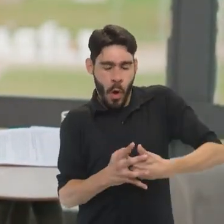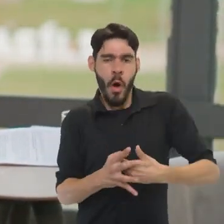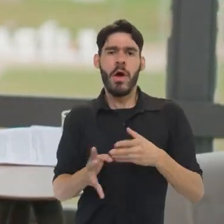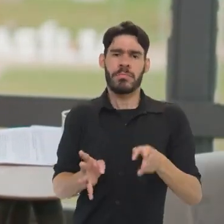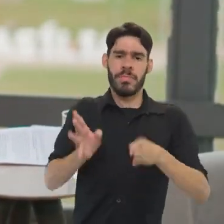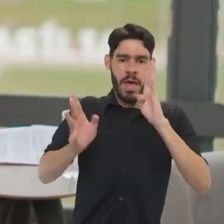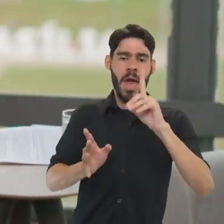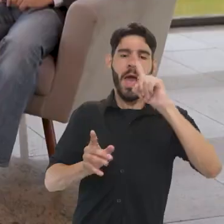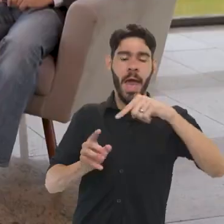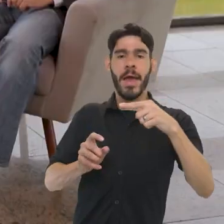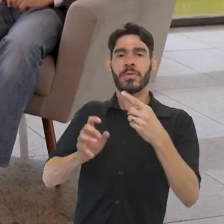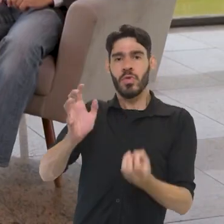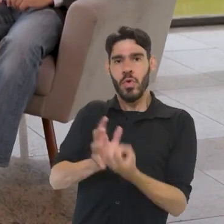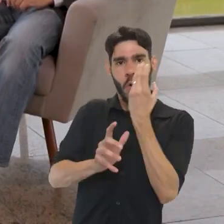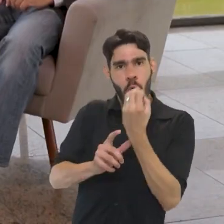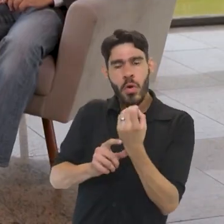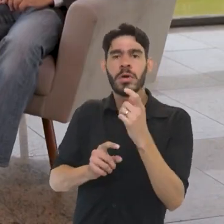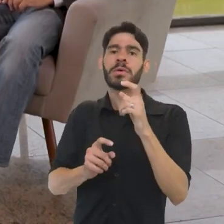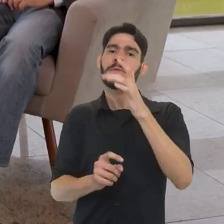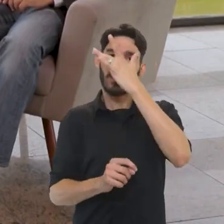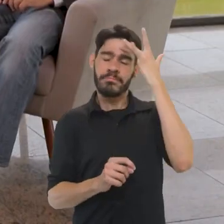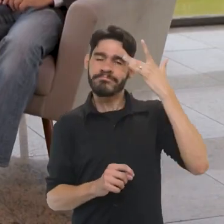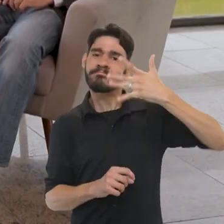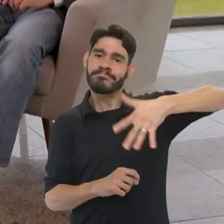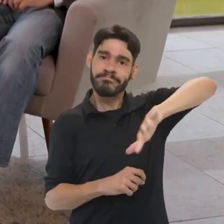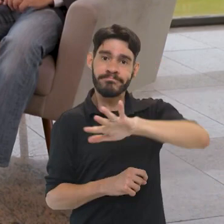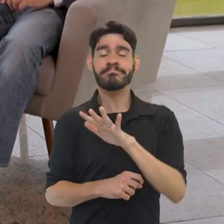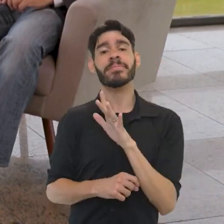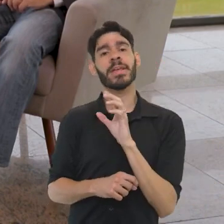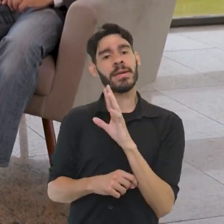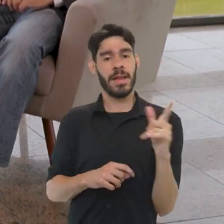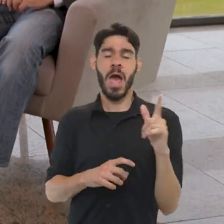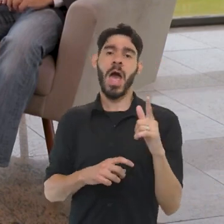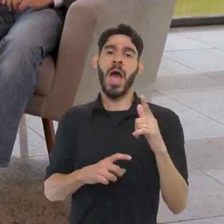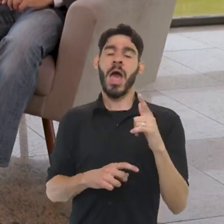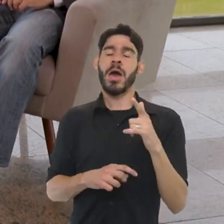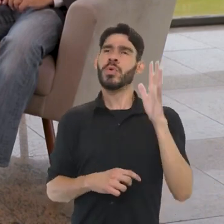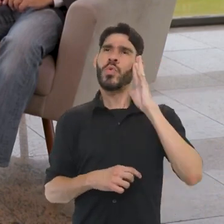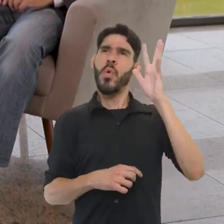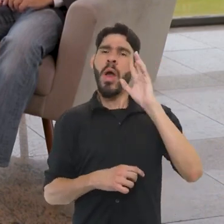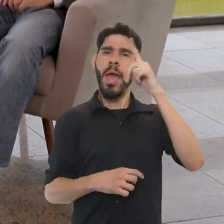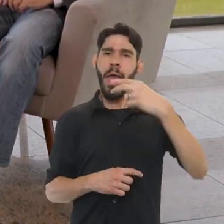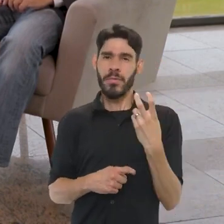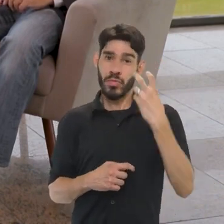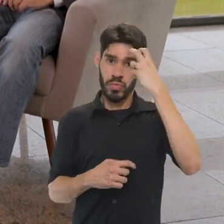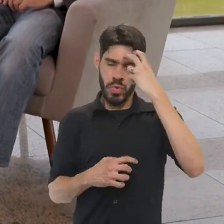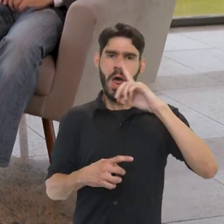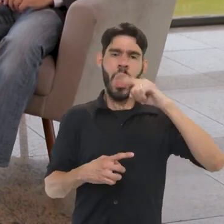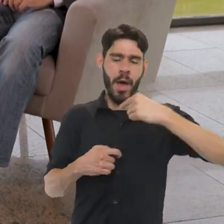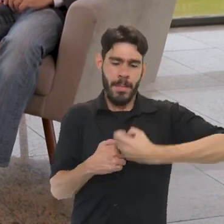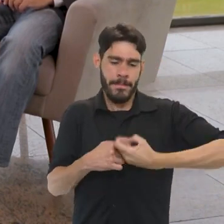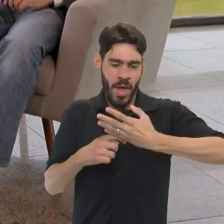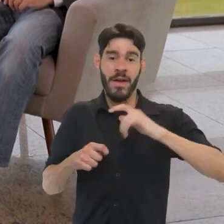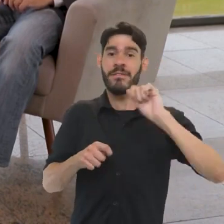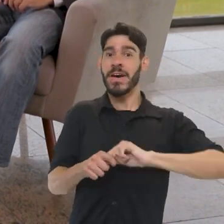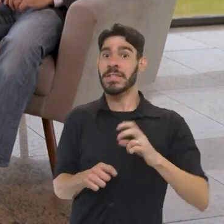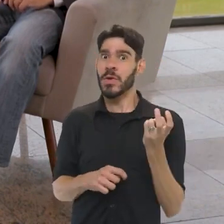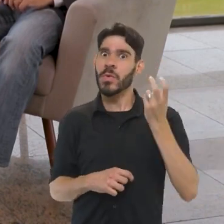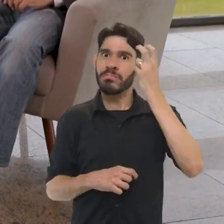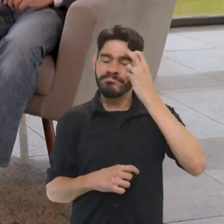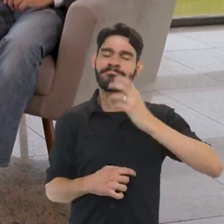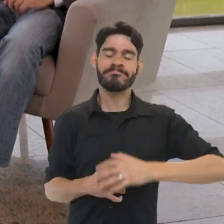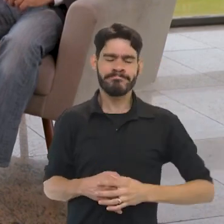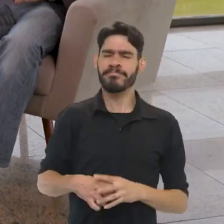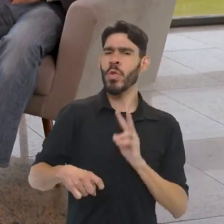Mesmo as edificações são fruto da construção das pessoas. E, obviamente, o imaterial é a expressão humana no fazer